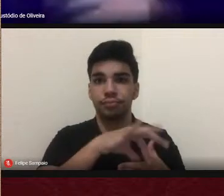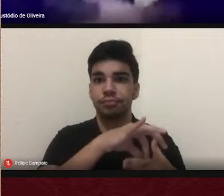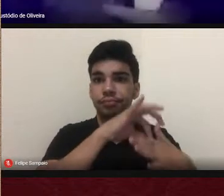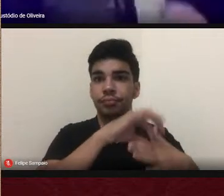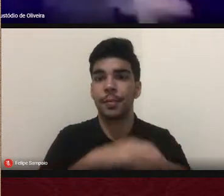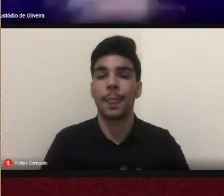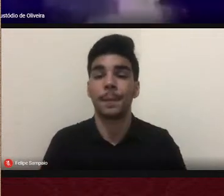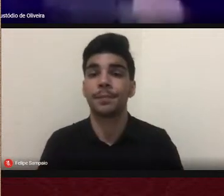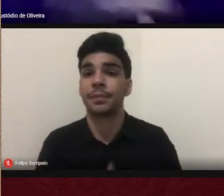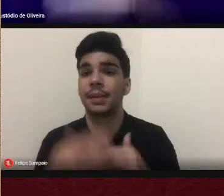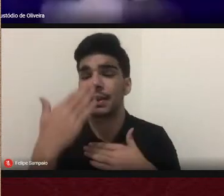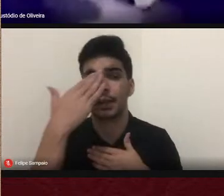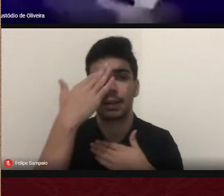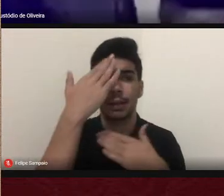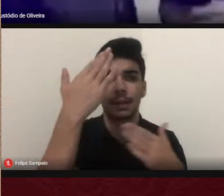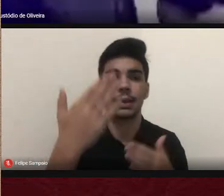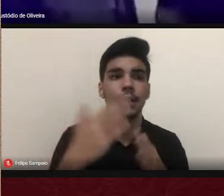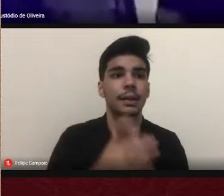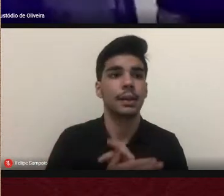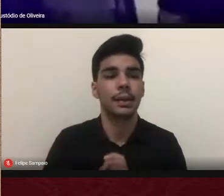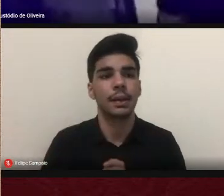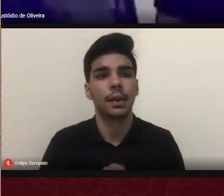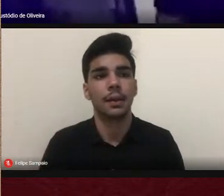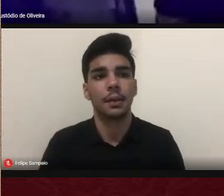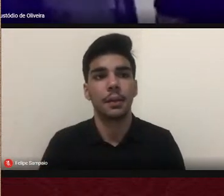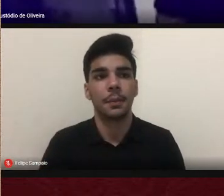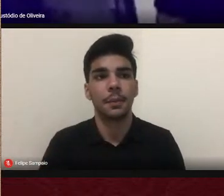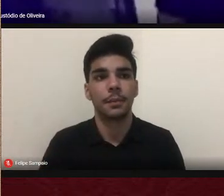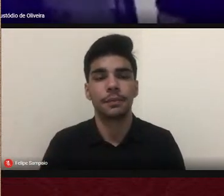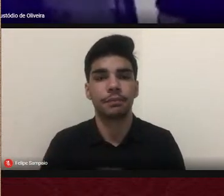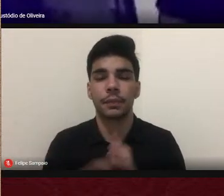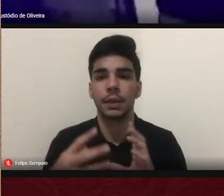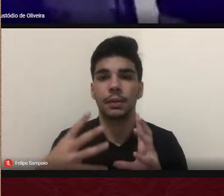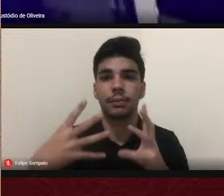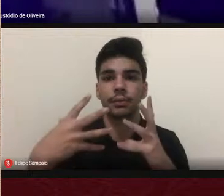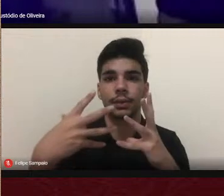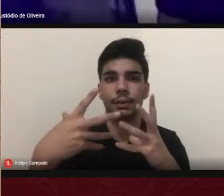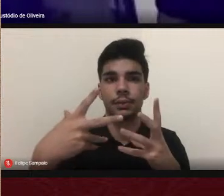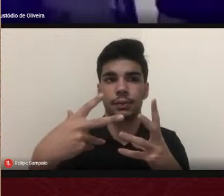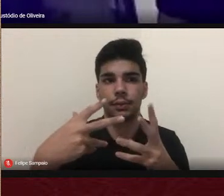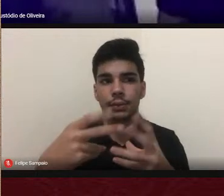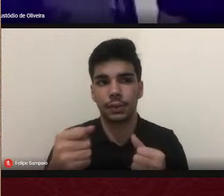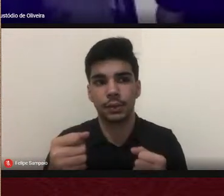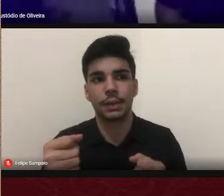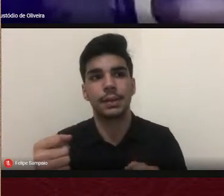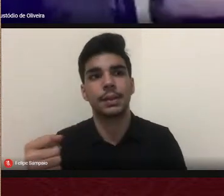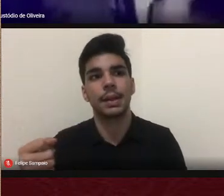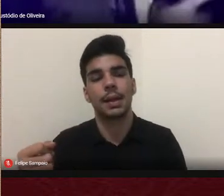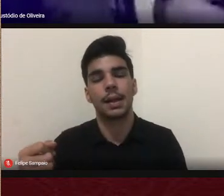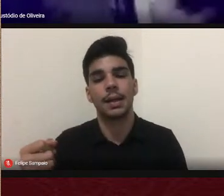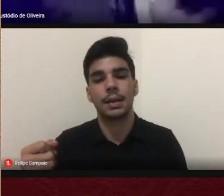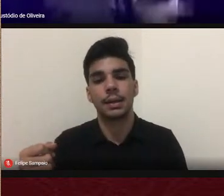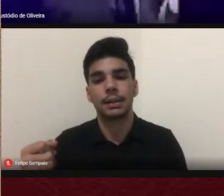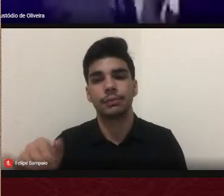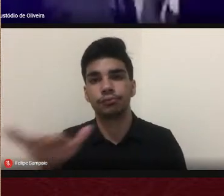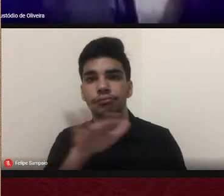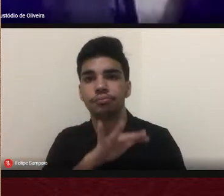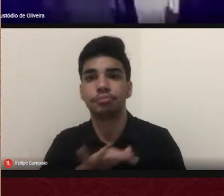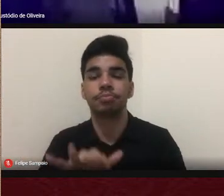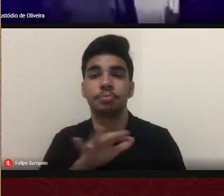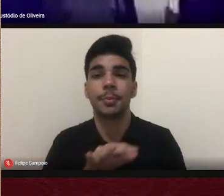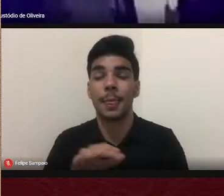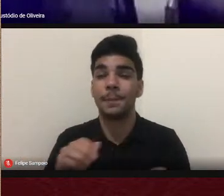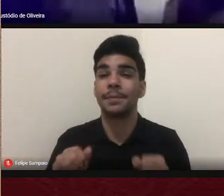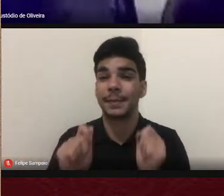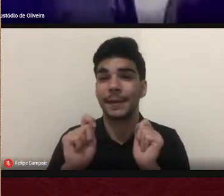eu espero ter citado todas as pessoas que estiveram diretamente envolvidas no trabalho